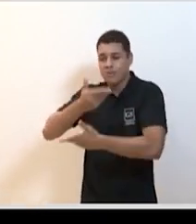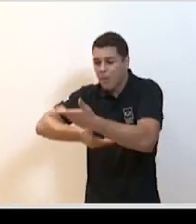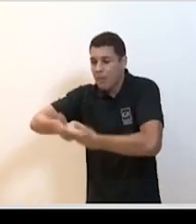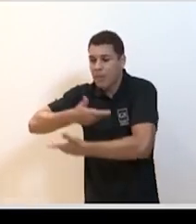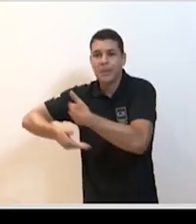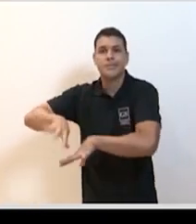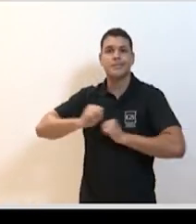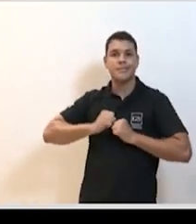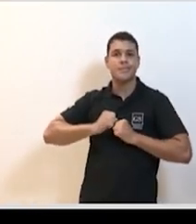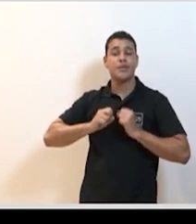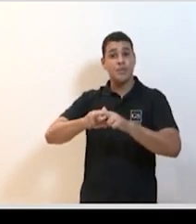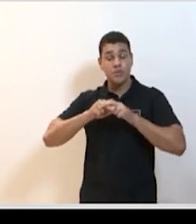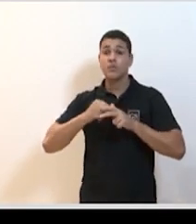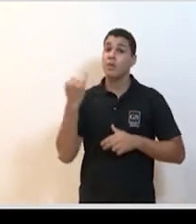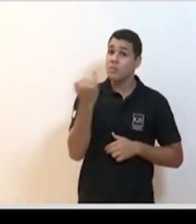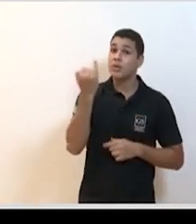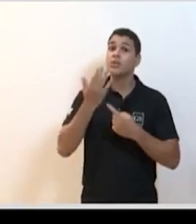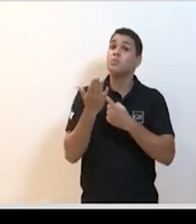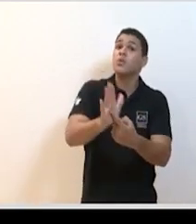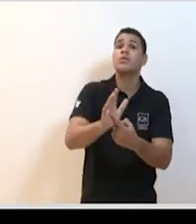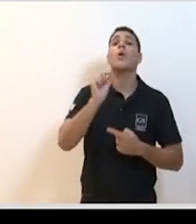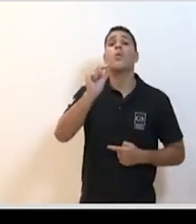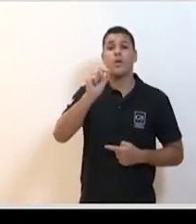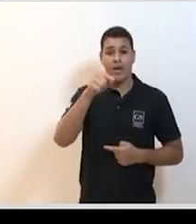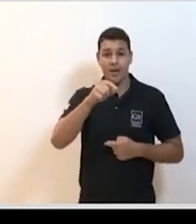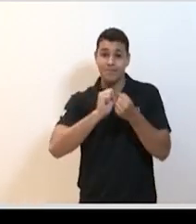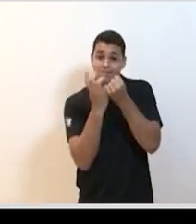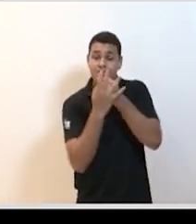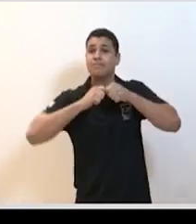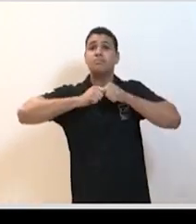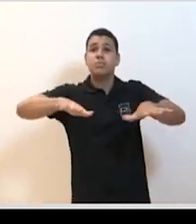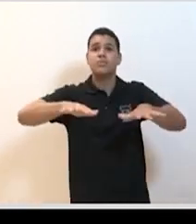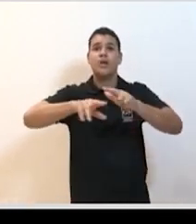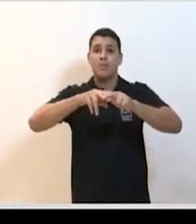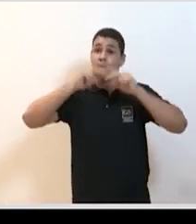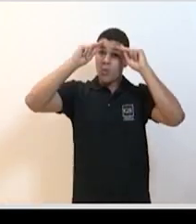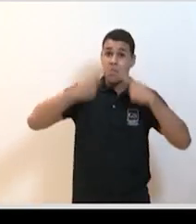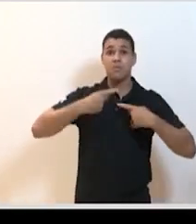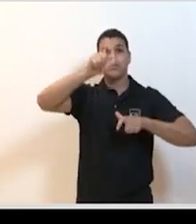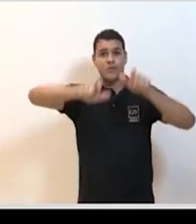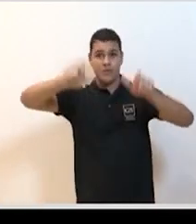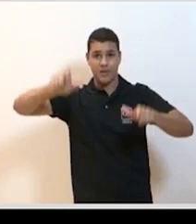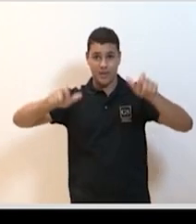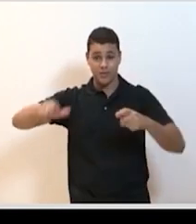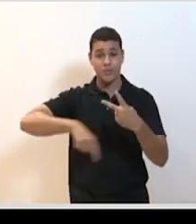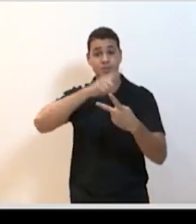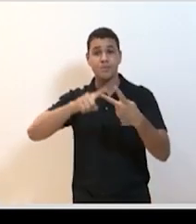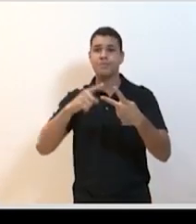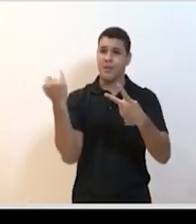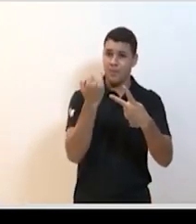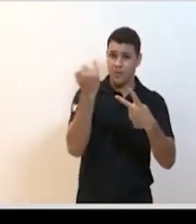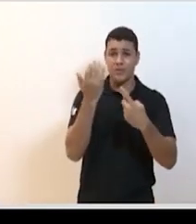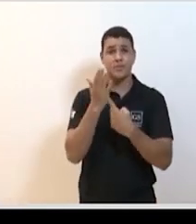em geral, é um marcador importante de que essa infecção se transmite entre os seres humanos. Isso é um aspecto que tem que ser levado em conta. Outro aspecto que teve que ser levado em